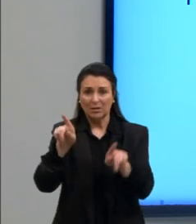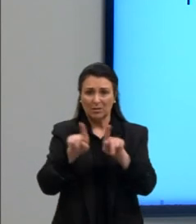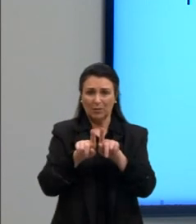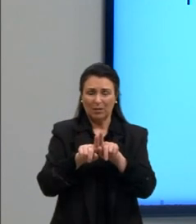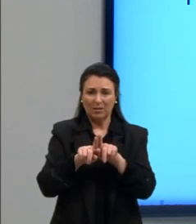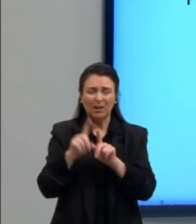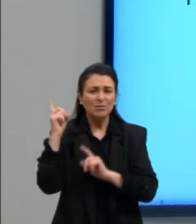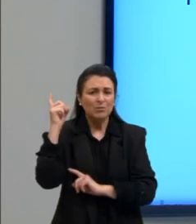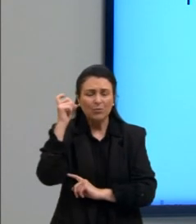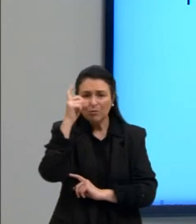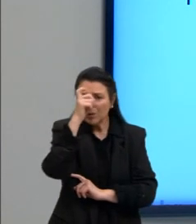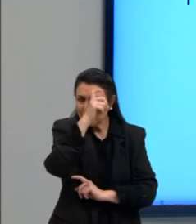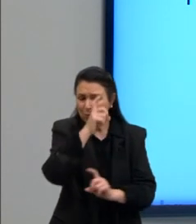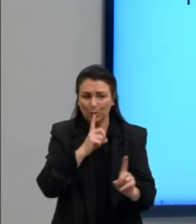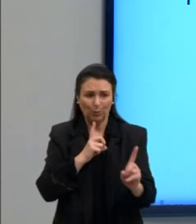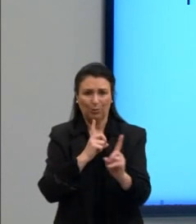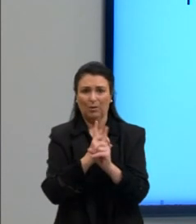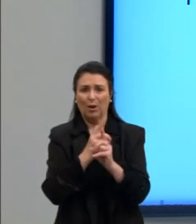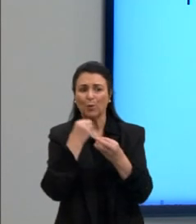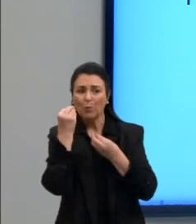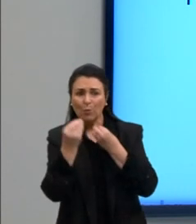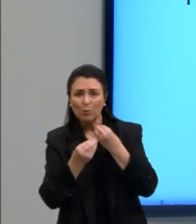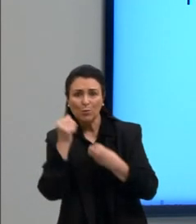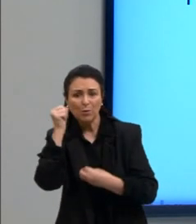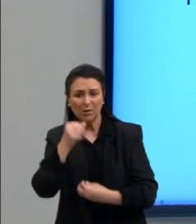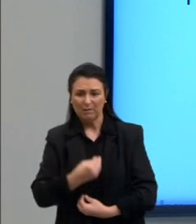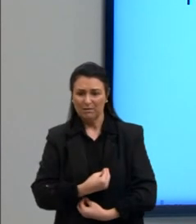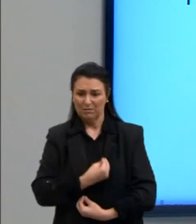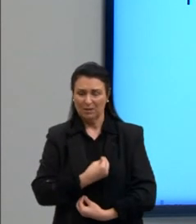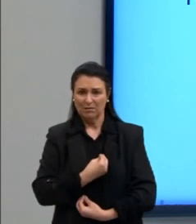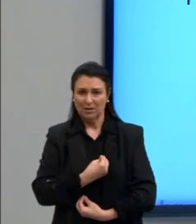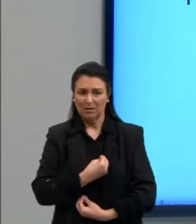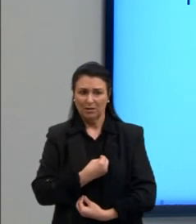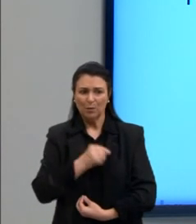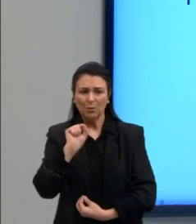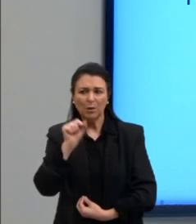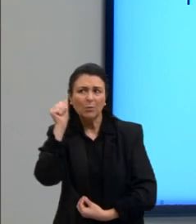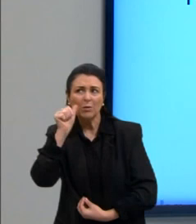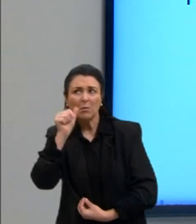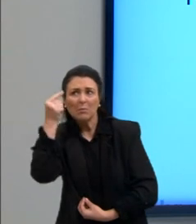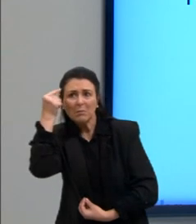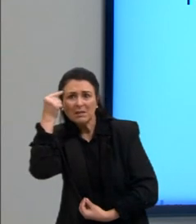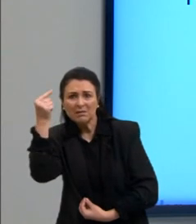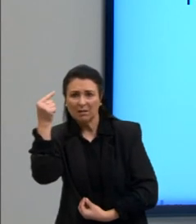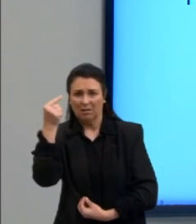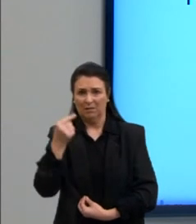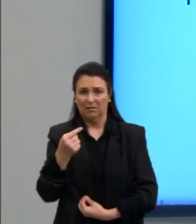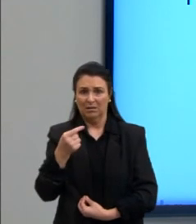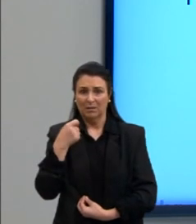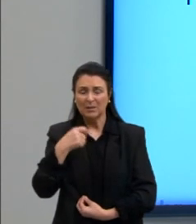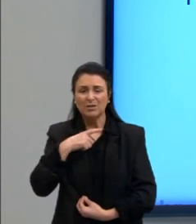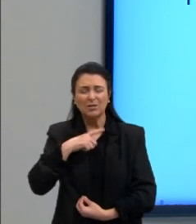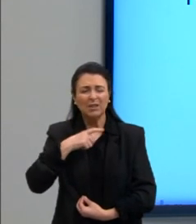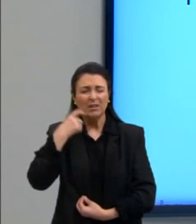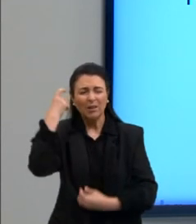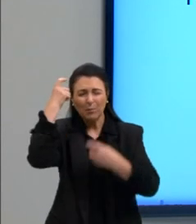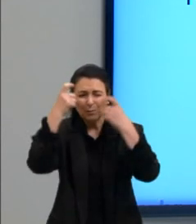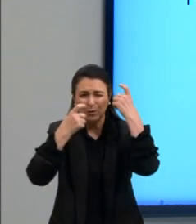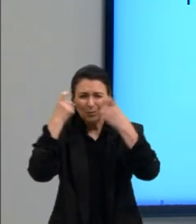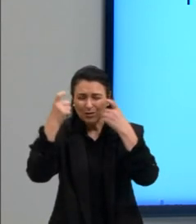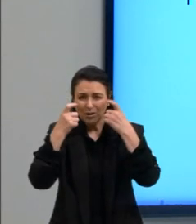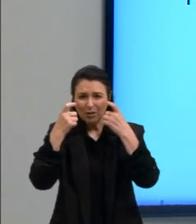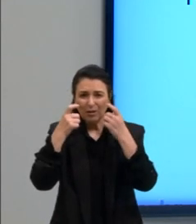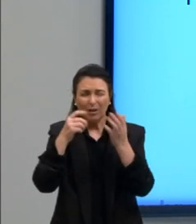difícil da gente chegar em como elas viviam, no que elas pensavam, mas que a gente tem que ter essa preocupação. Tem uma